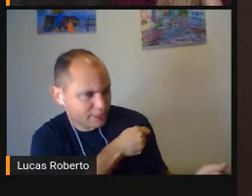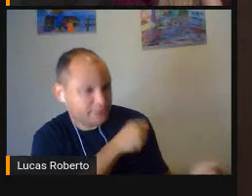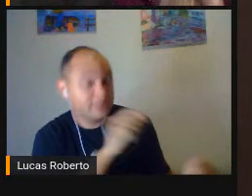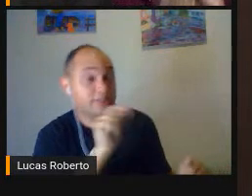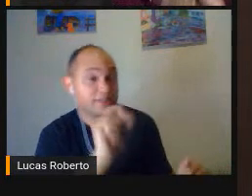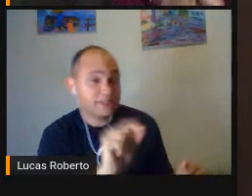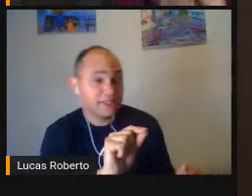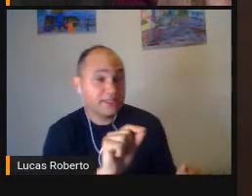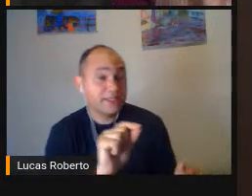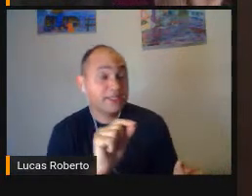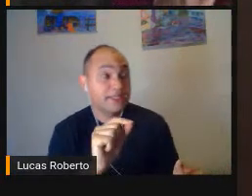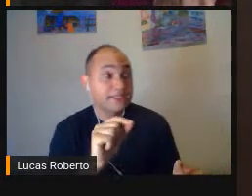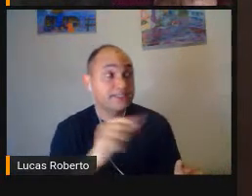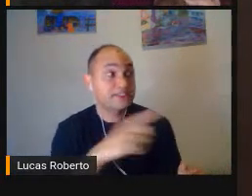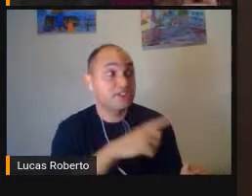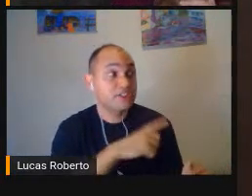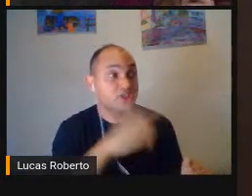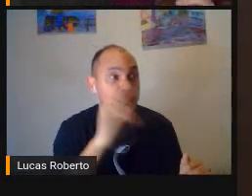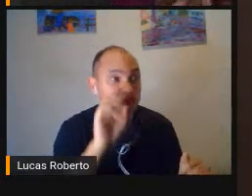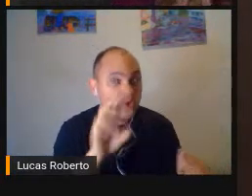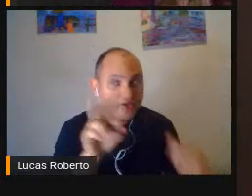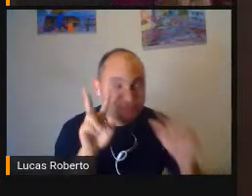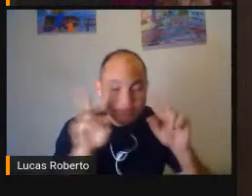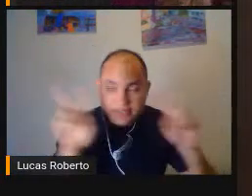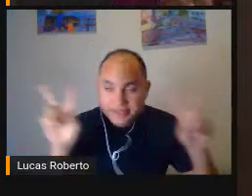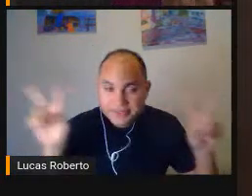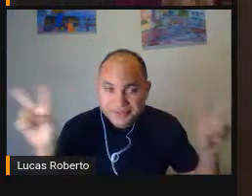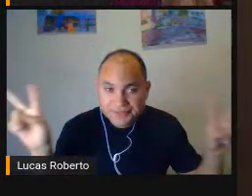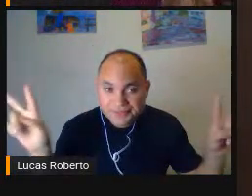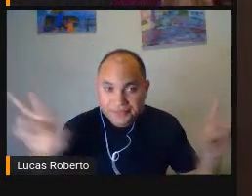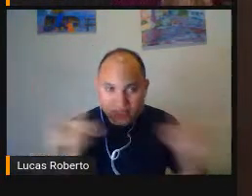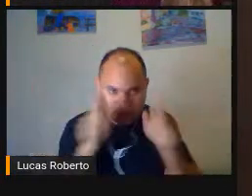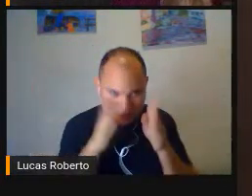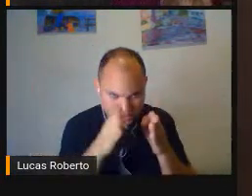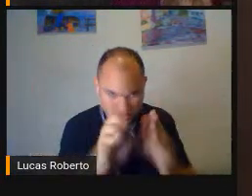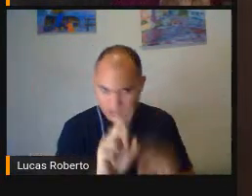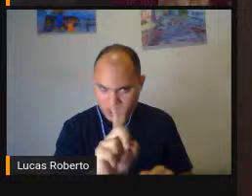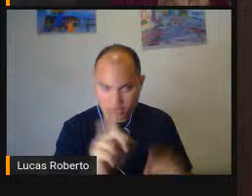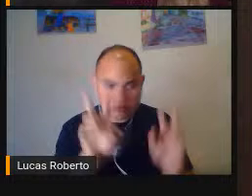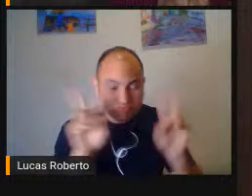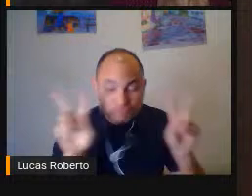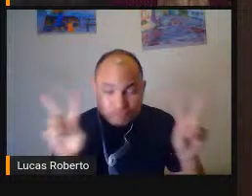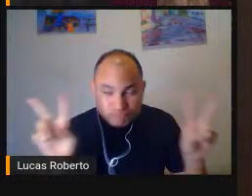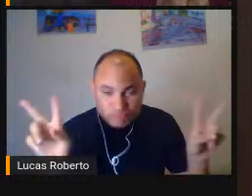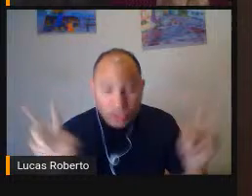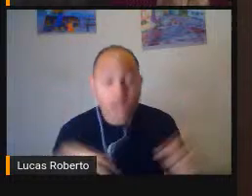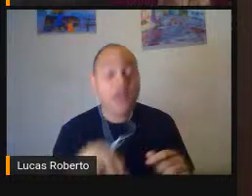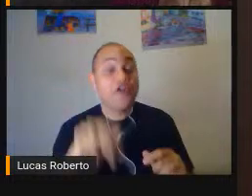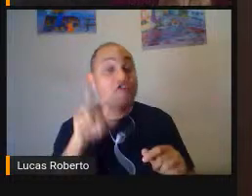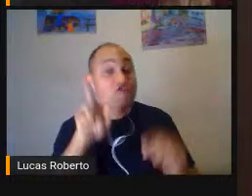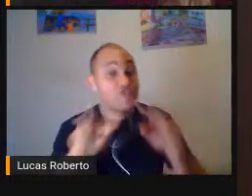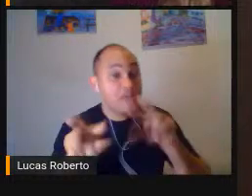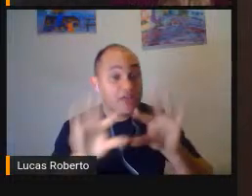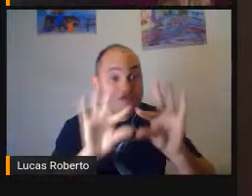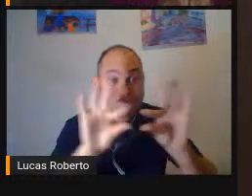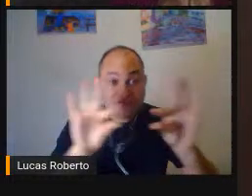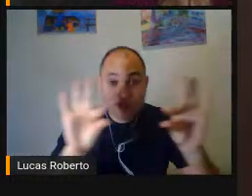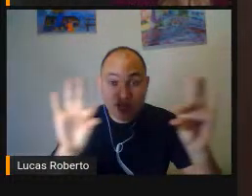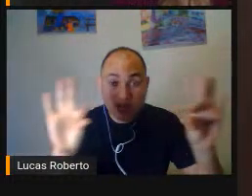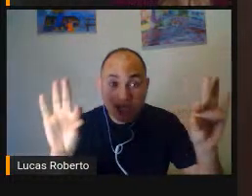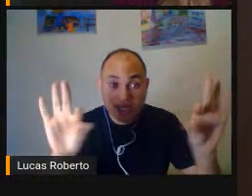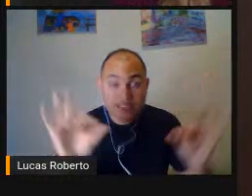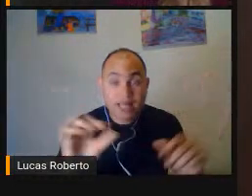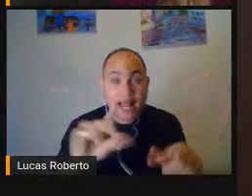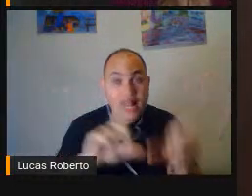Apenas a periférica E conseguia Enxergar frases No tamanho Com a letra No tamanho 200 Conseguia